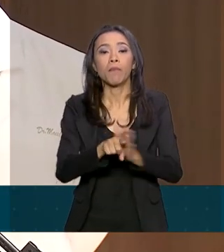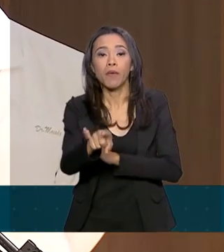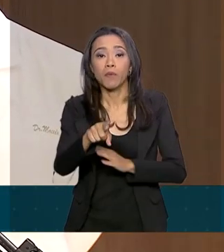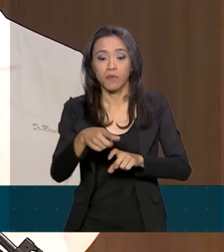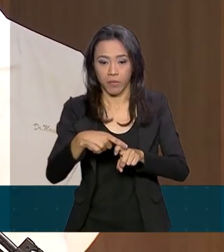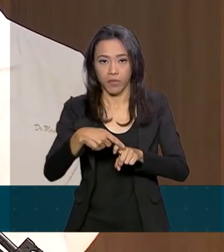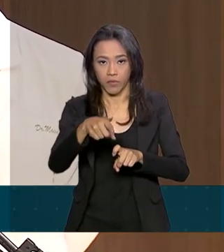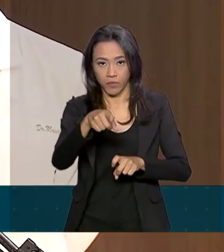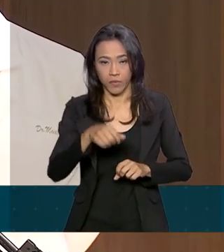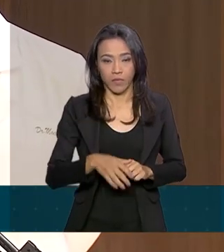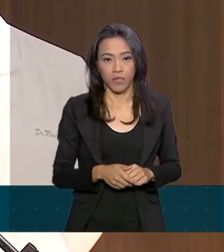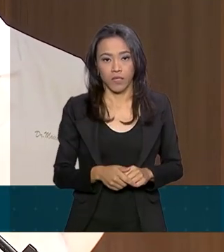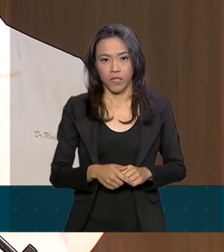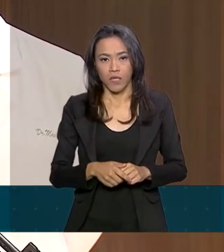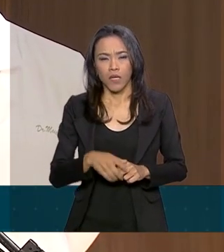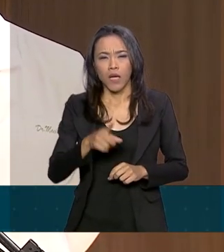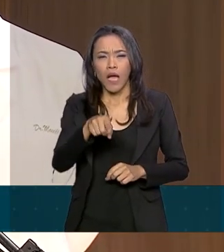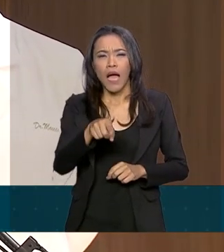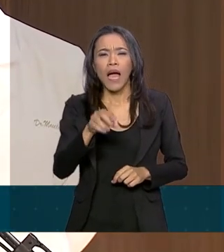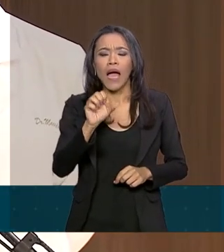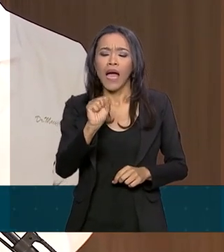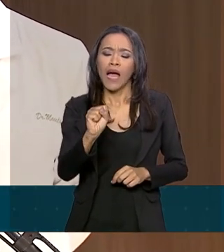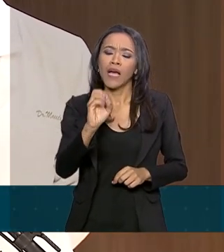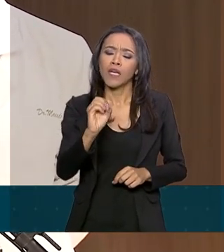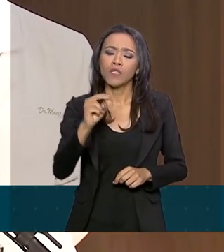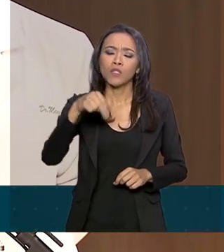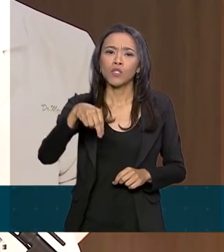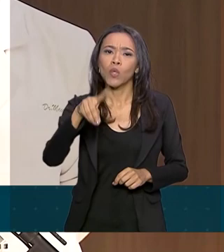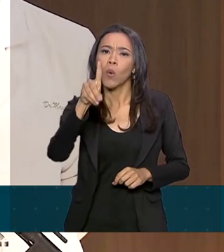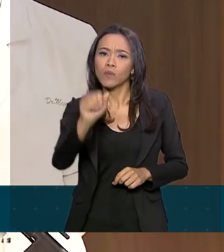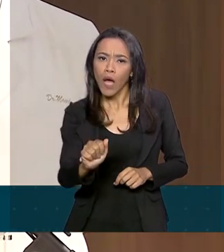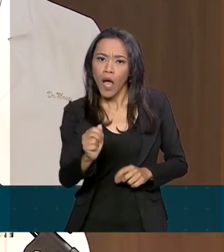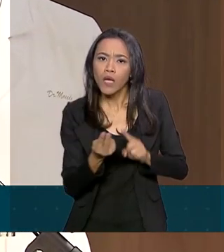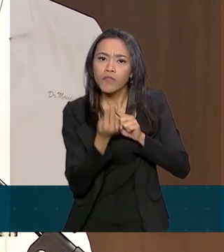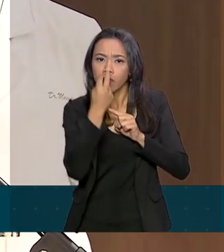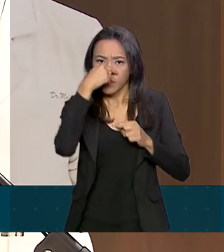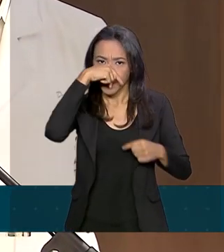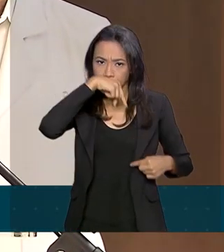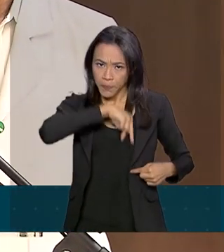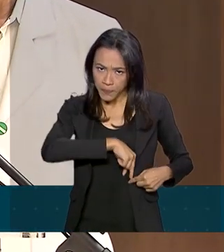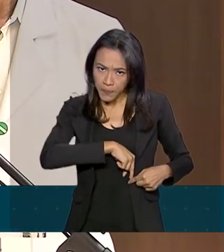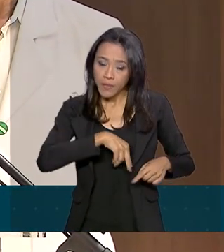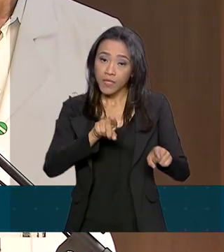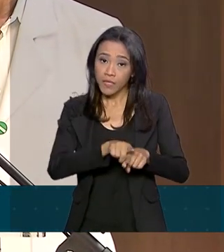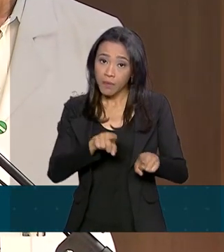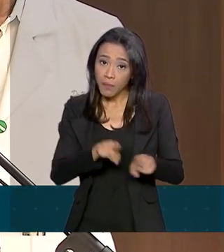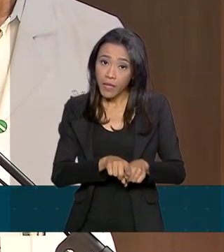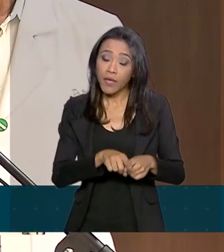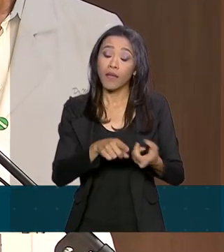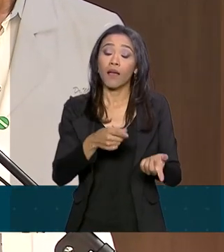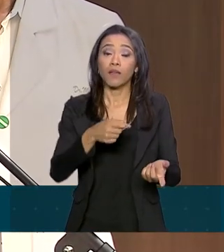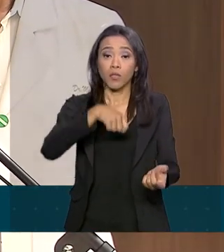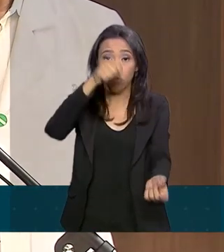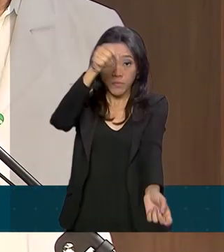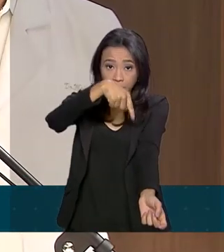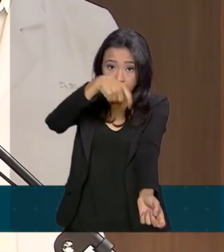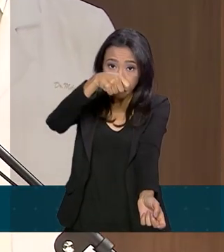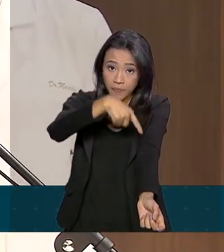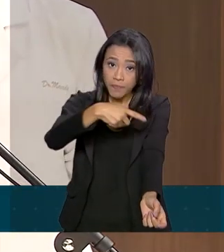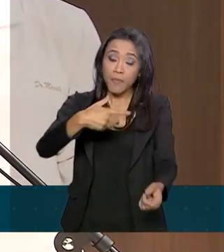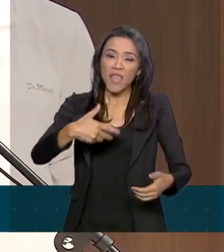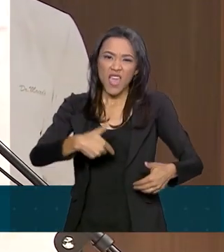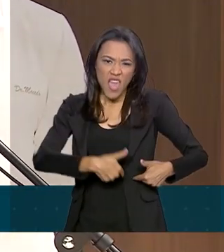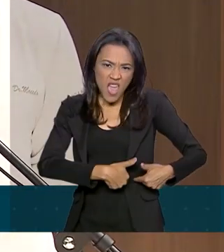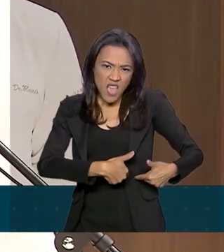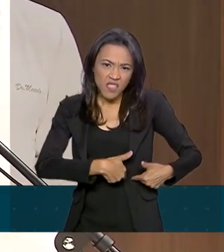Sobre a colocação da sonda nasogástrica e também a volta da alimentação endovenosa, eu gostaria de saber se esses gases no